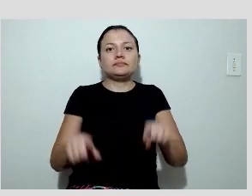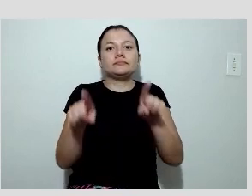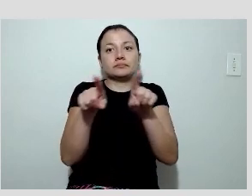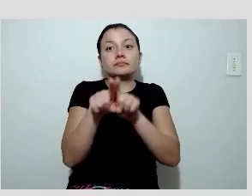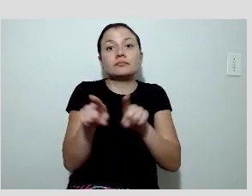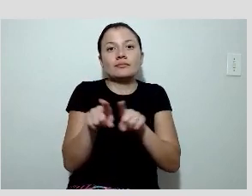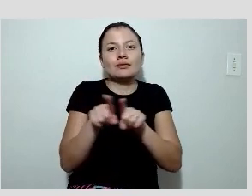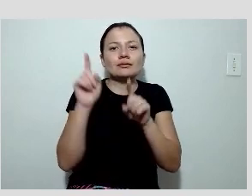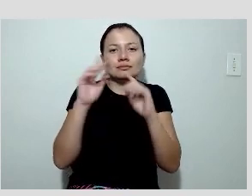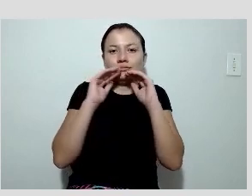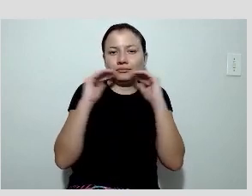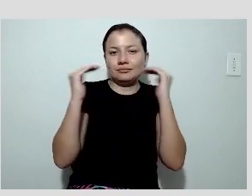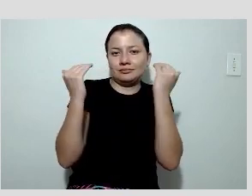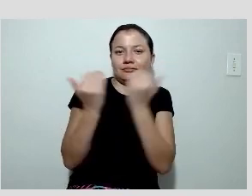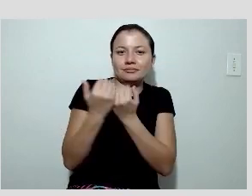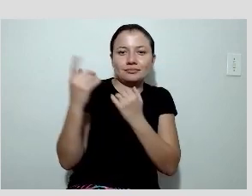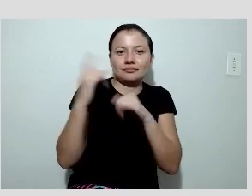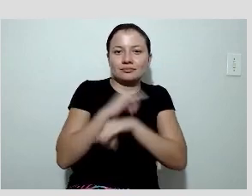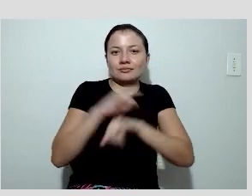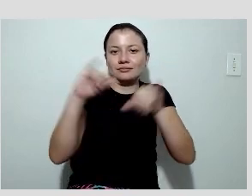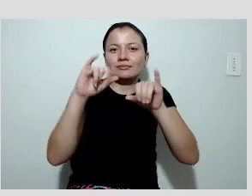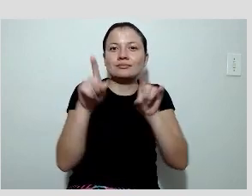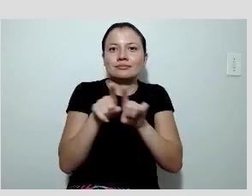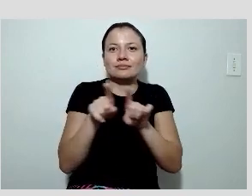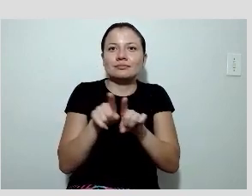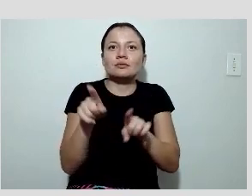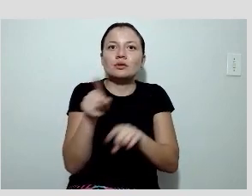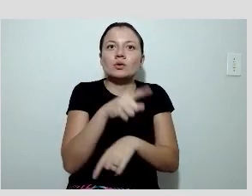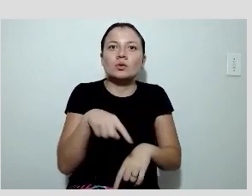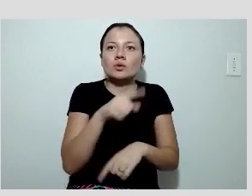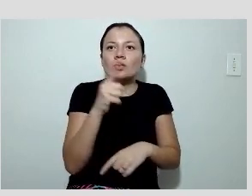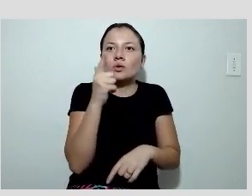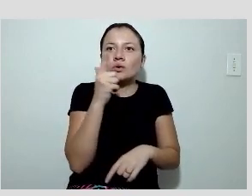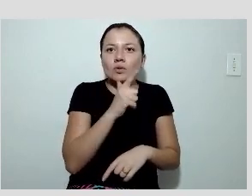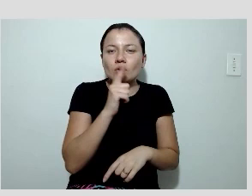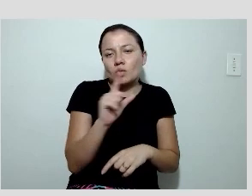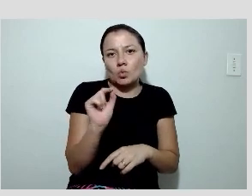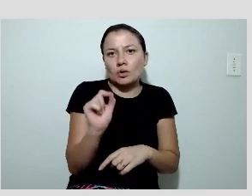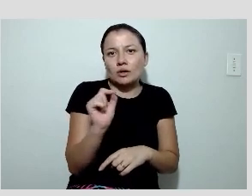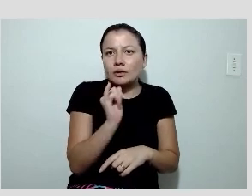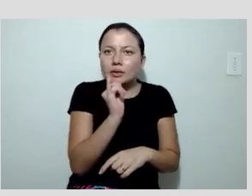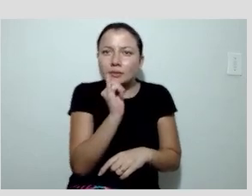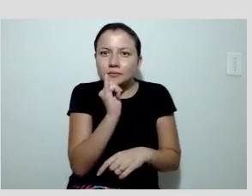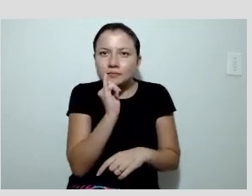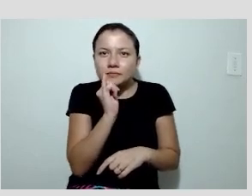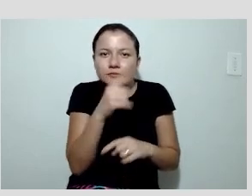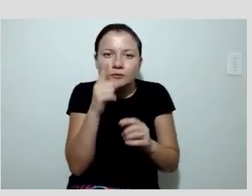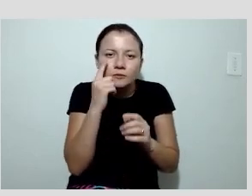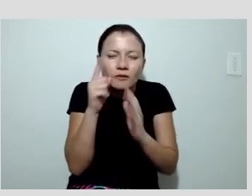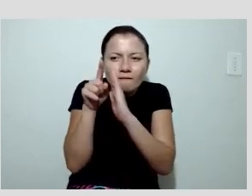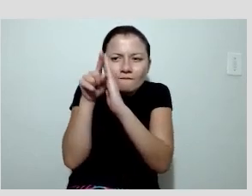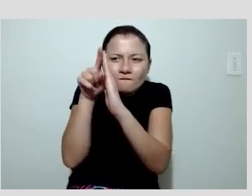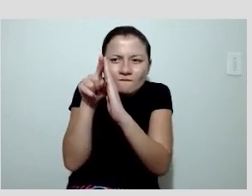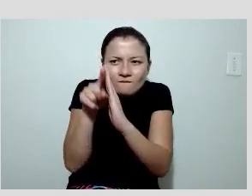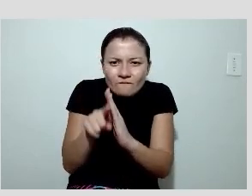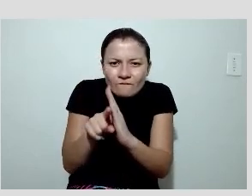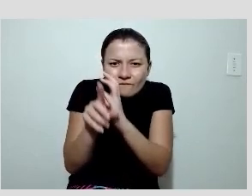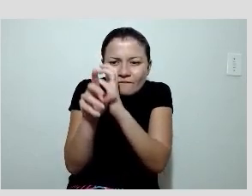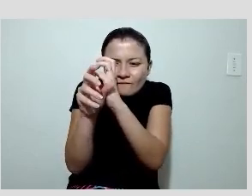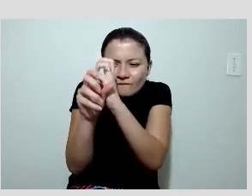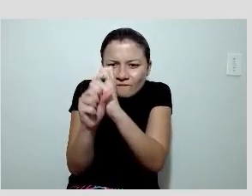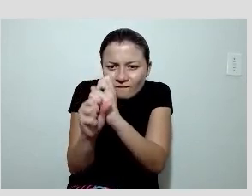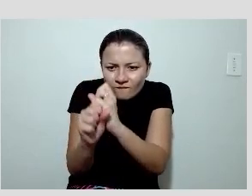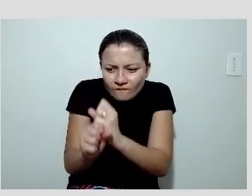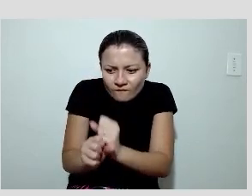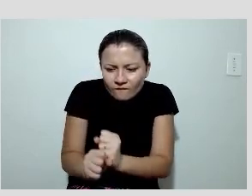Congresso, a gente tem conseguido fazer o Gated. Você tem tanta contagem com pirofosfato e você consegue